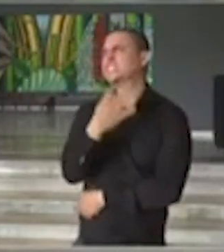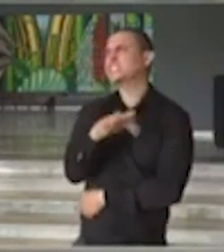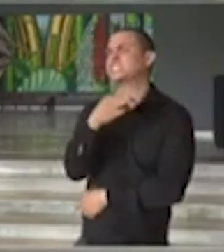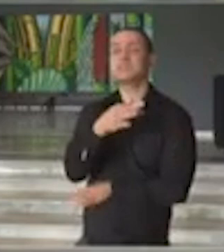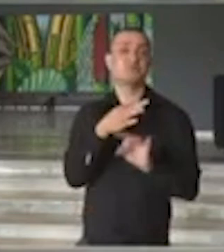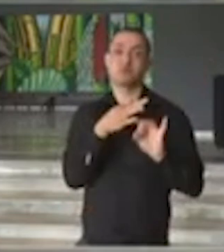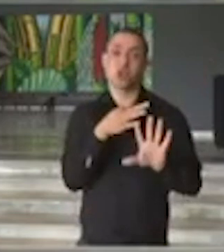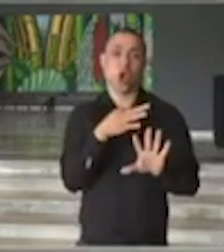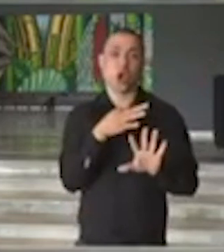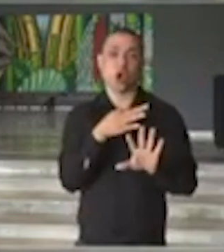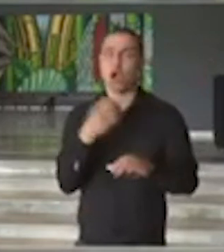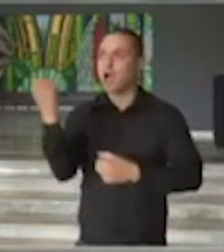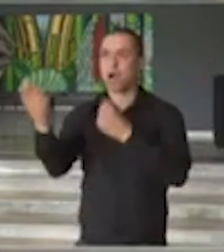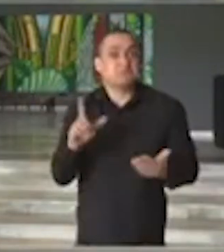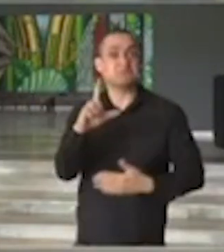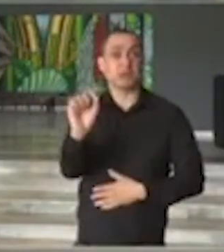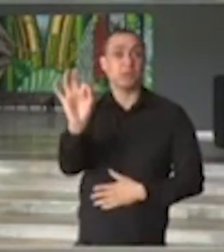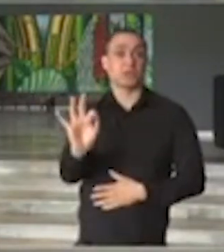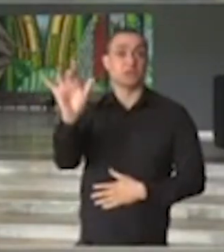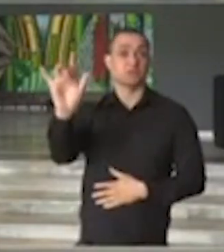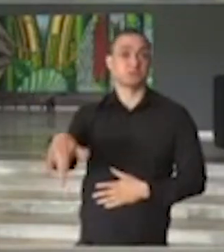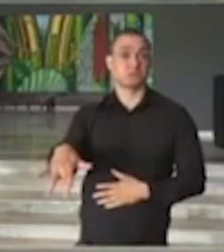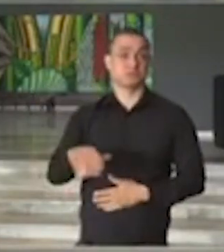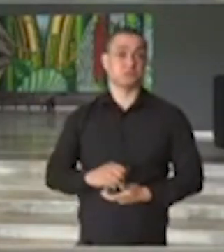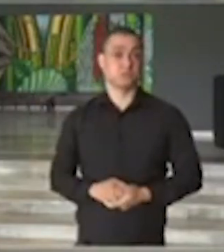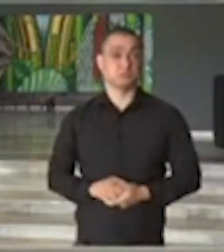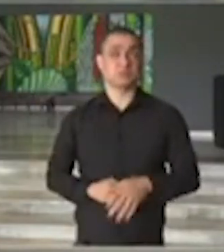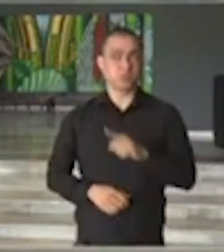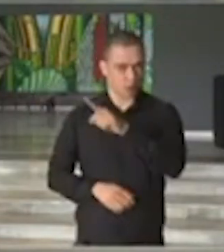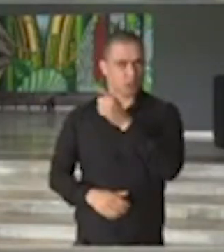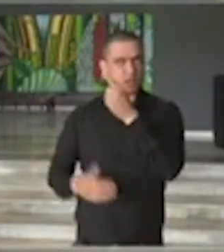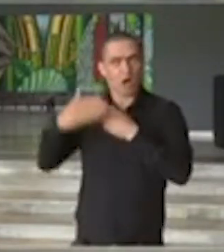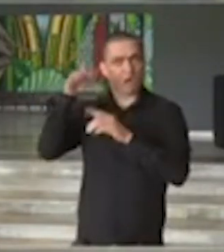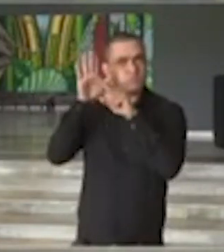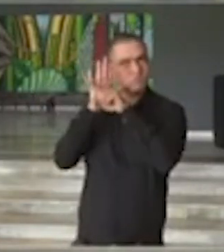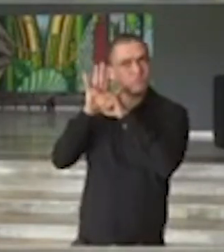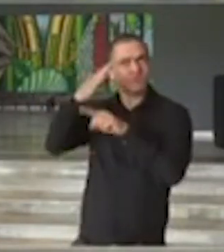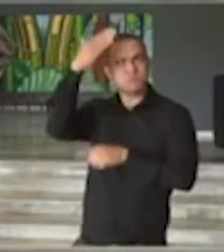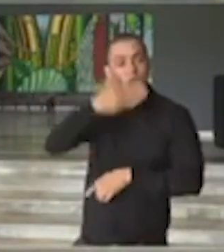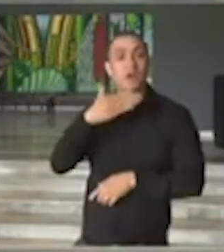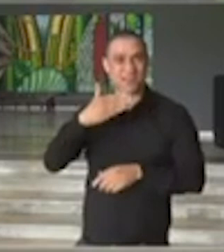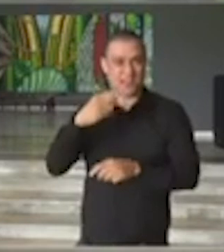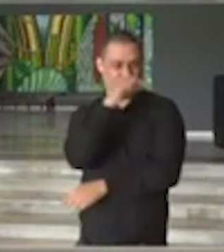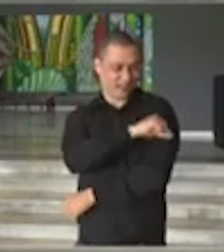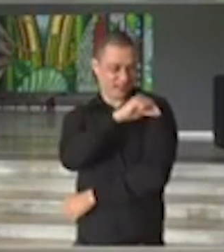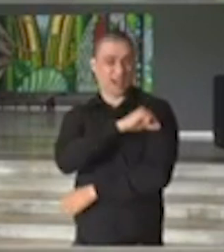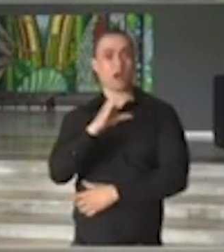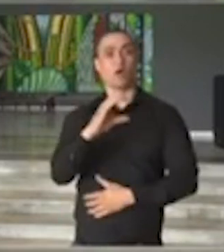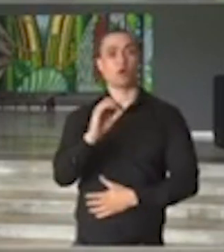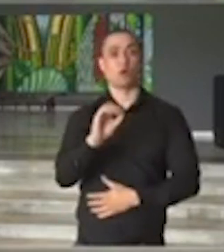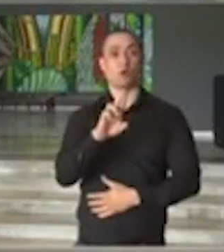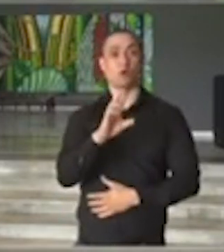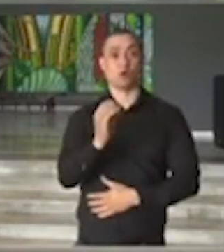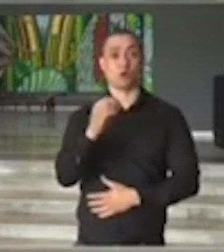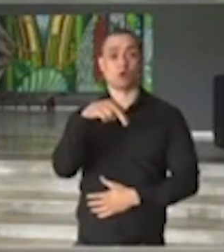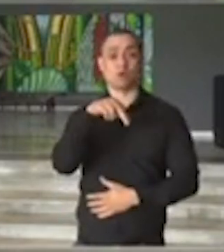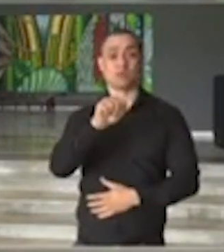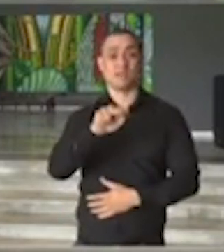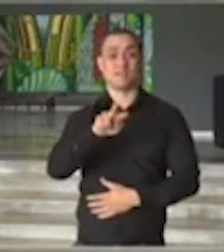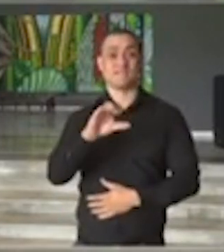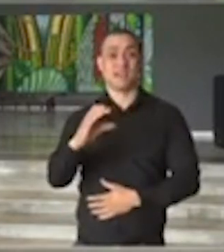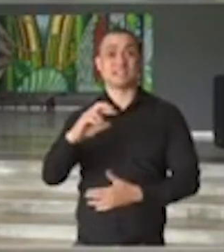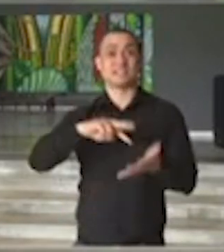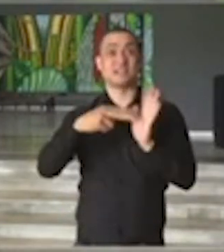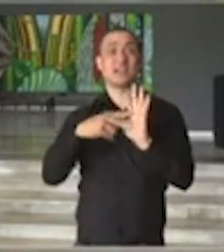da aplicação da vacina. Esses resultados comprovam que a Coronavac tem um excelente perfil de segurança